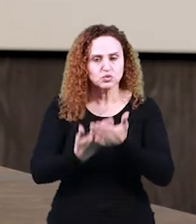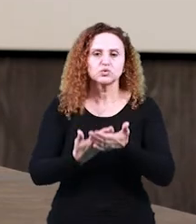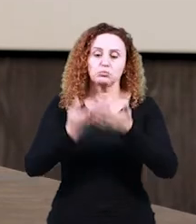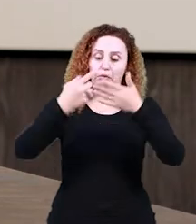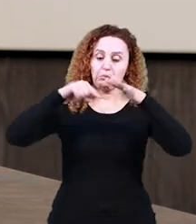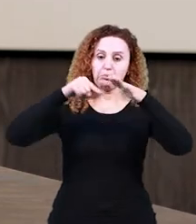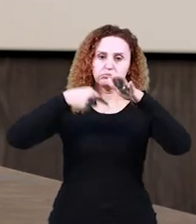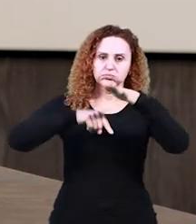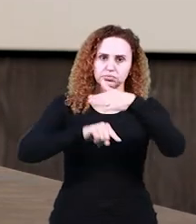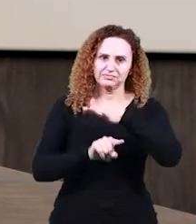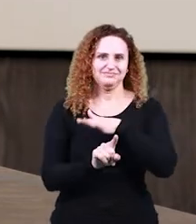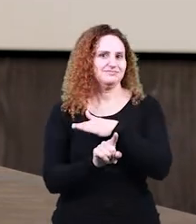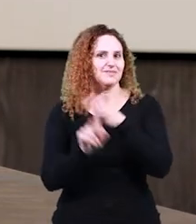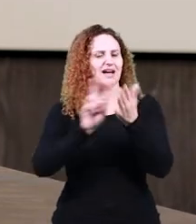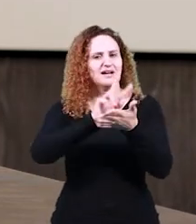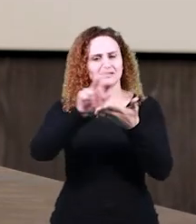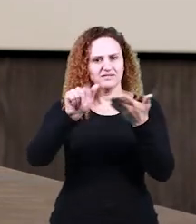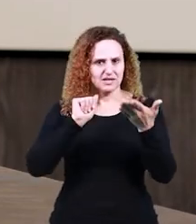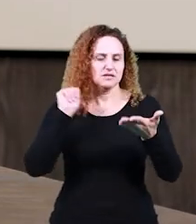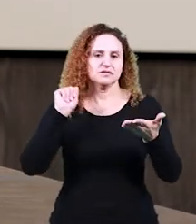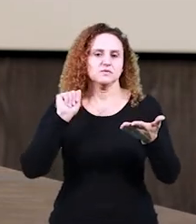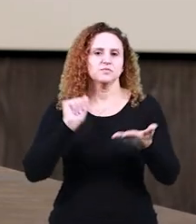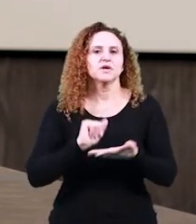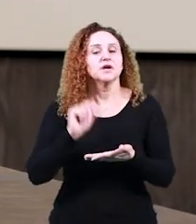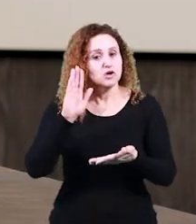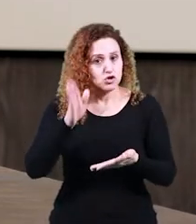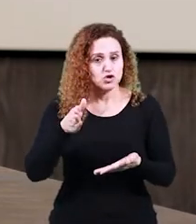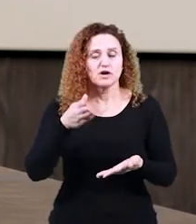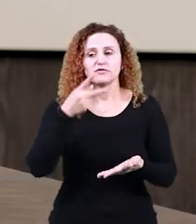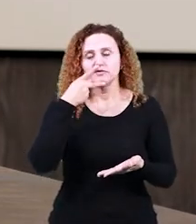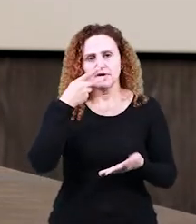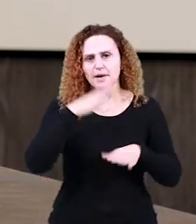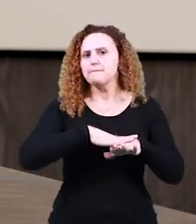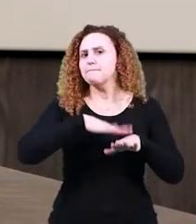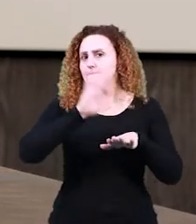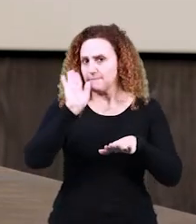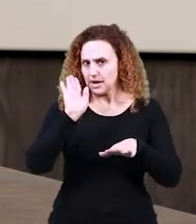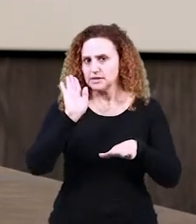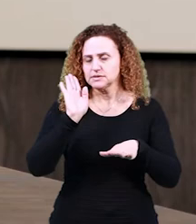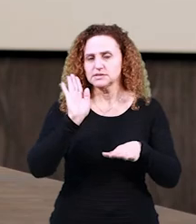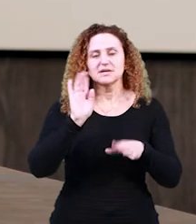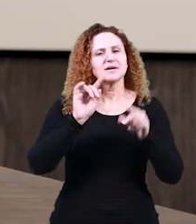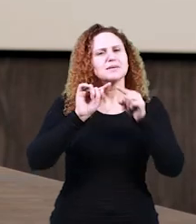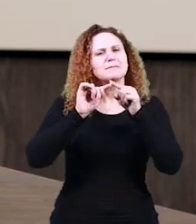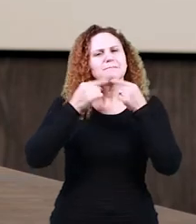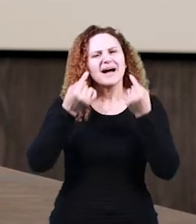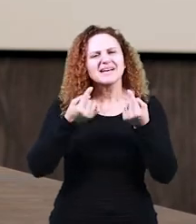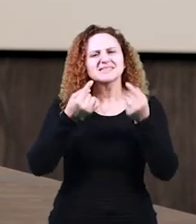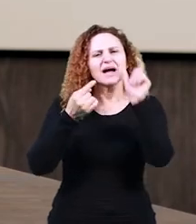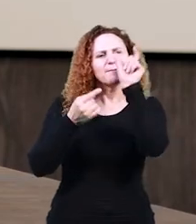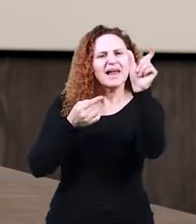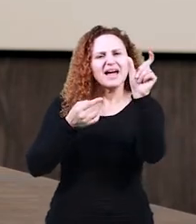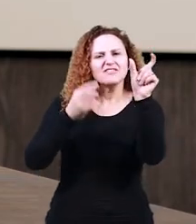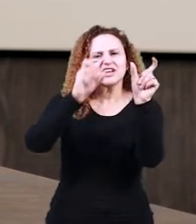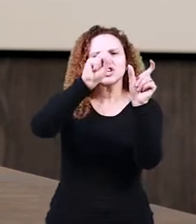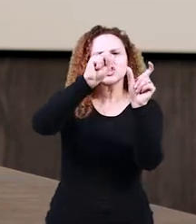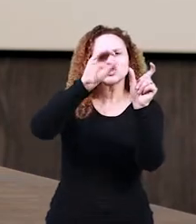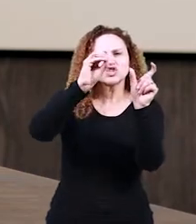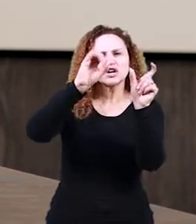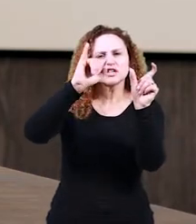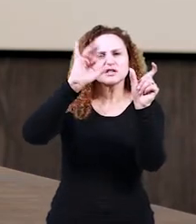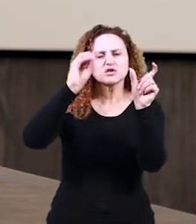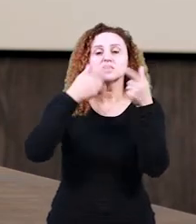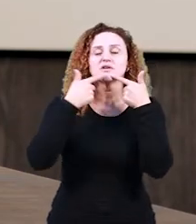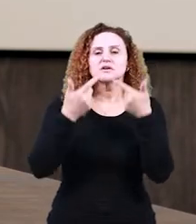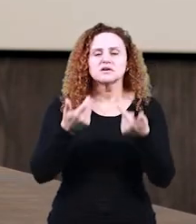Então, eu já vou falar um pouquinho mais disso, mas o termo, a palavra sociolinguística, ela foi usada